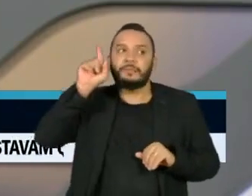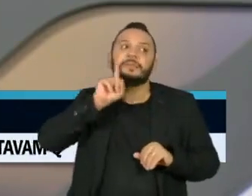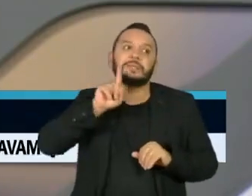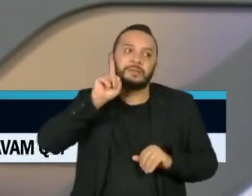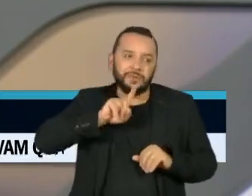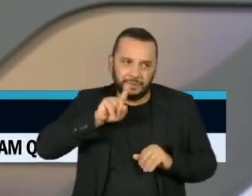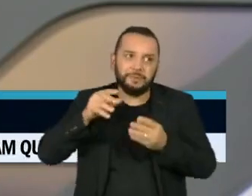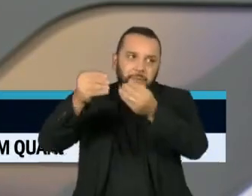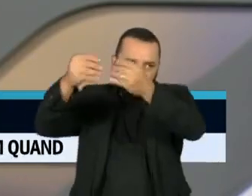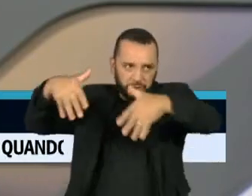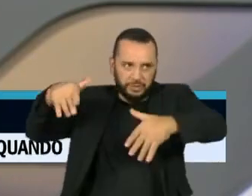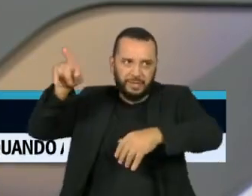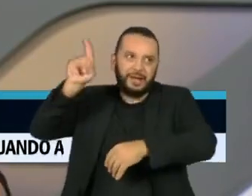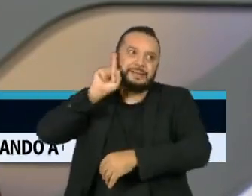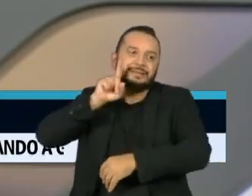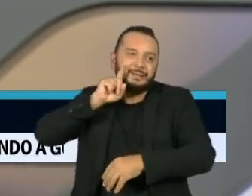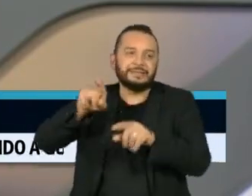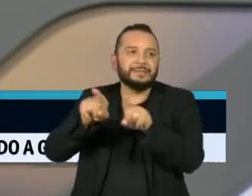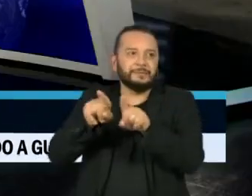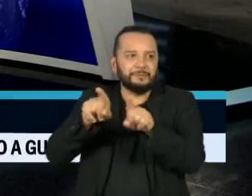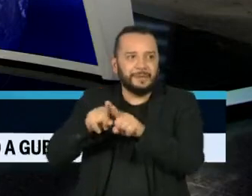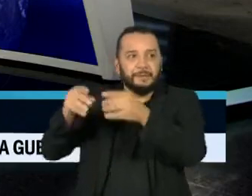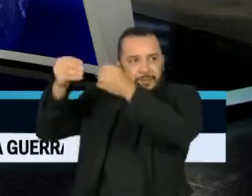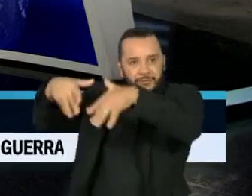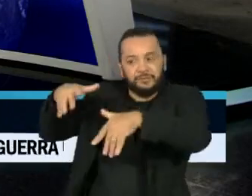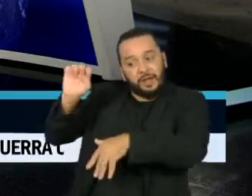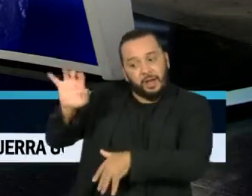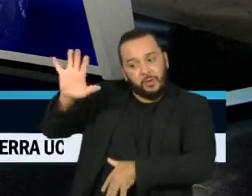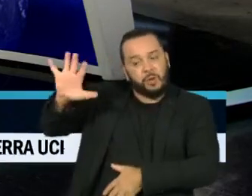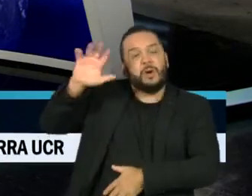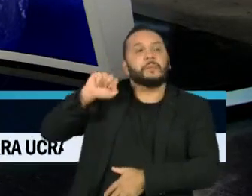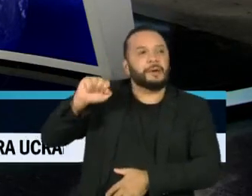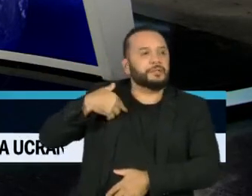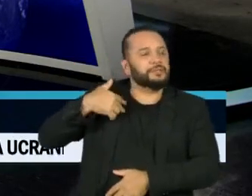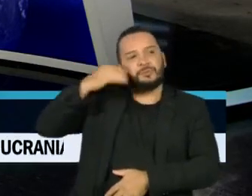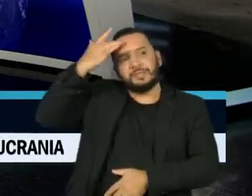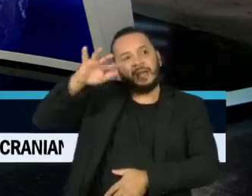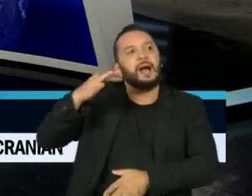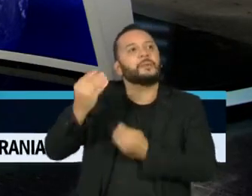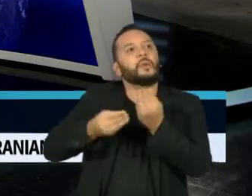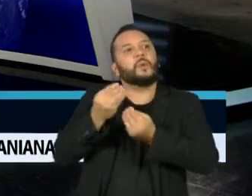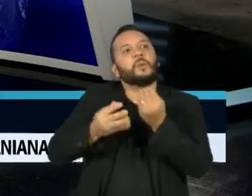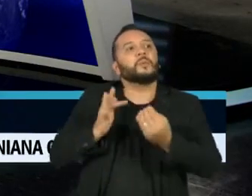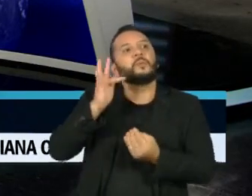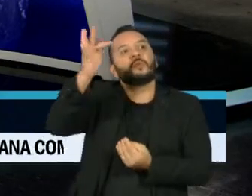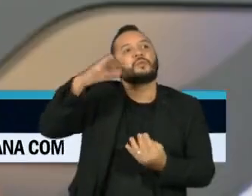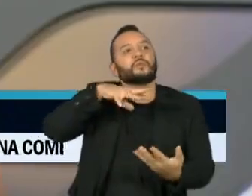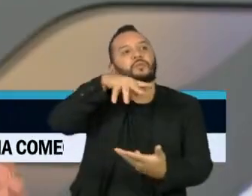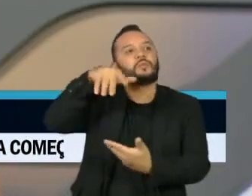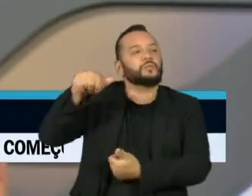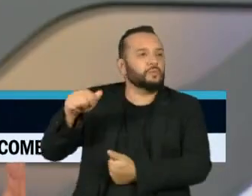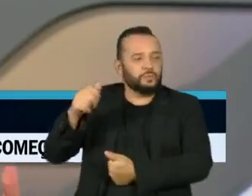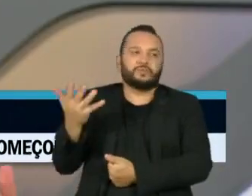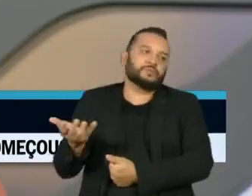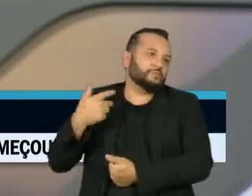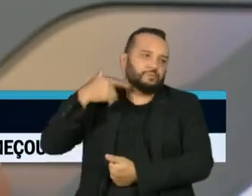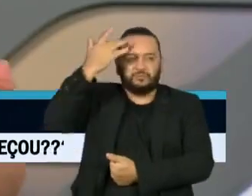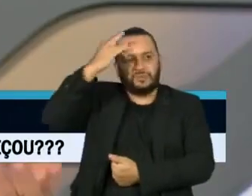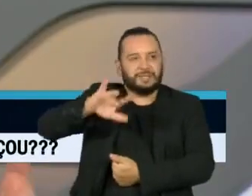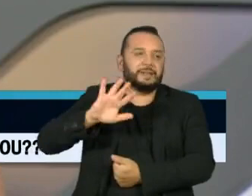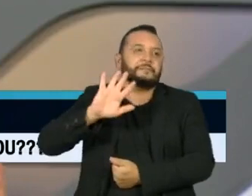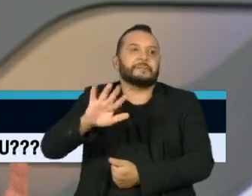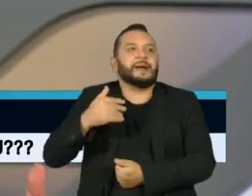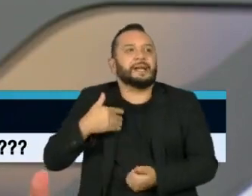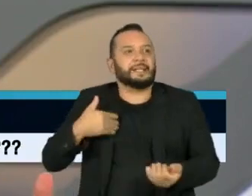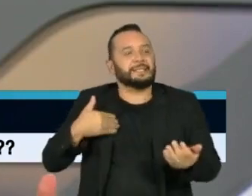a Europa. Então, a gente não sabe exatamente como que vai ficar esse mundo, mas a gente sabe que esse equilíbrio vai ser alterado